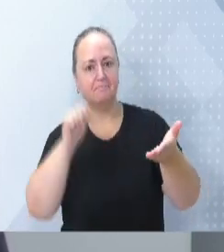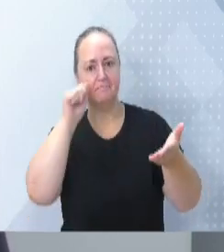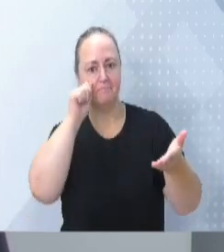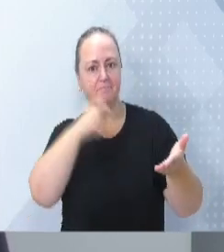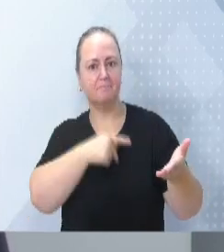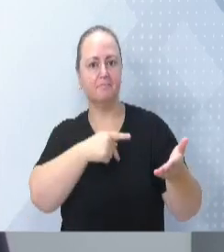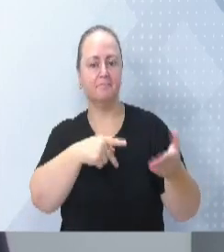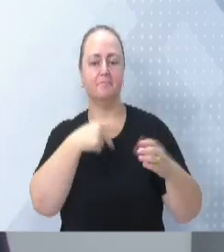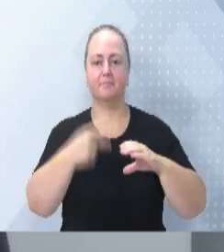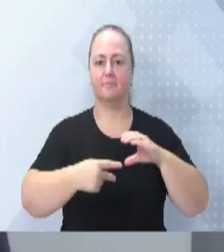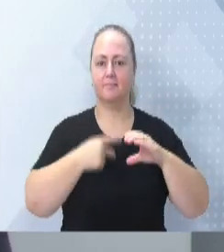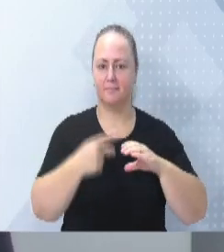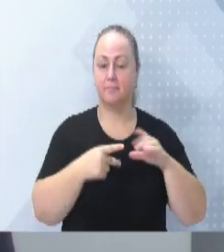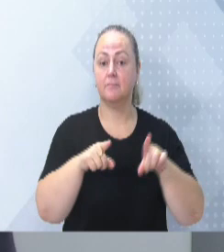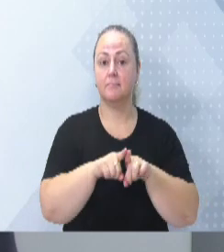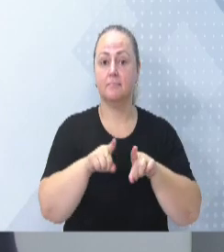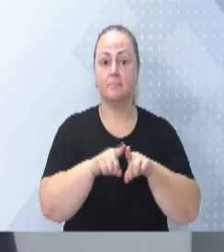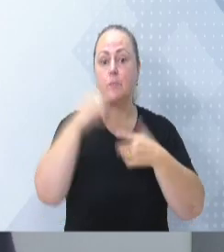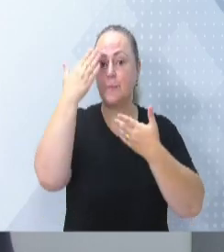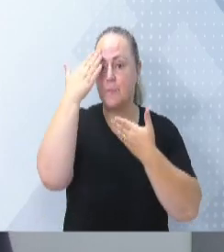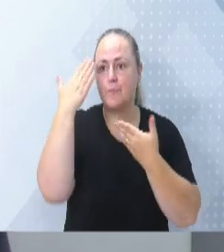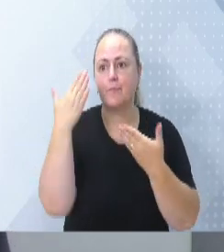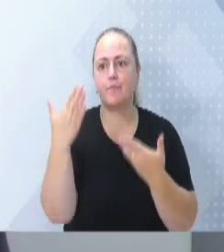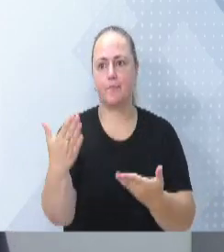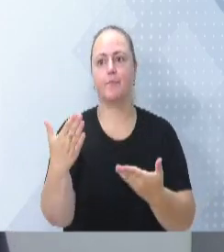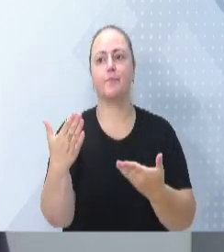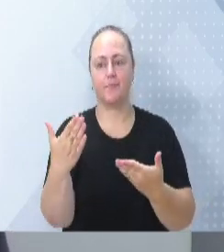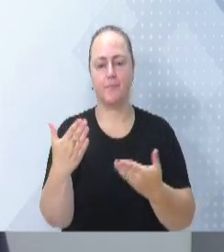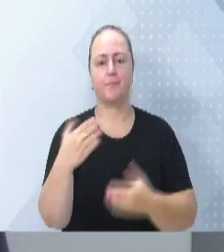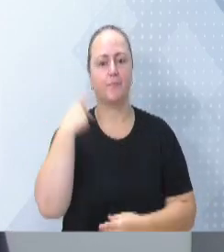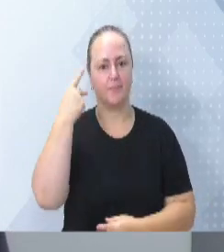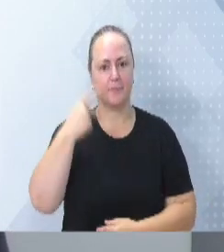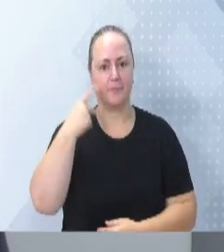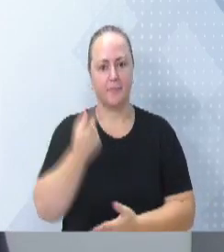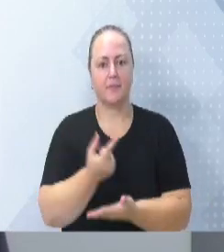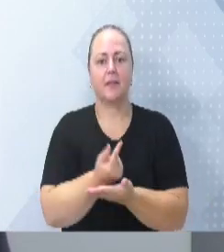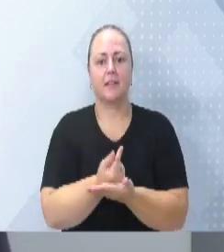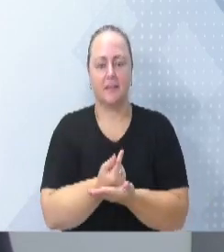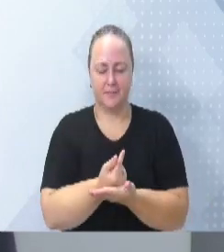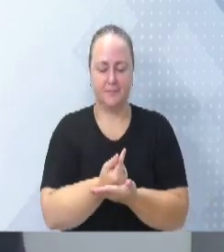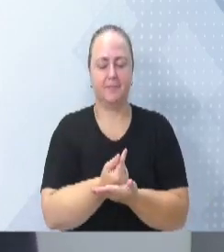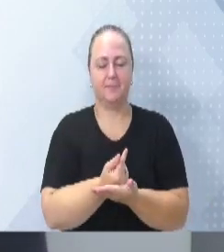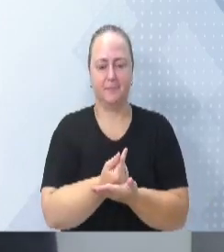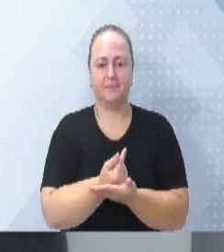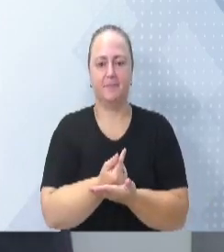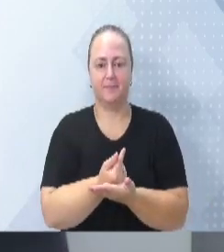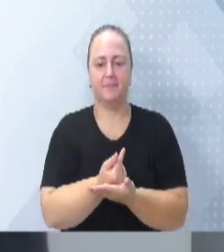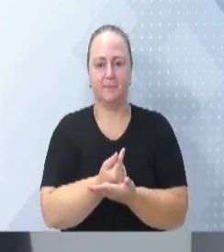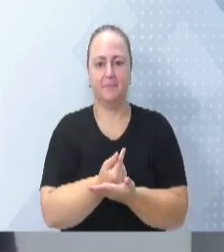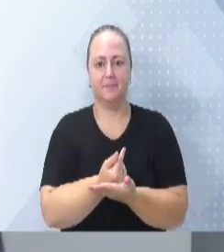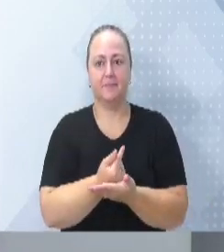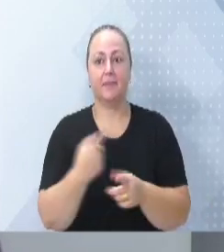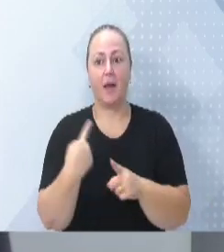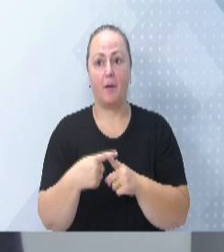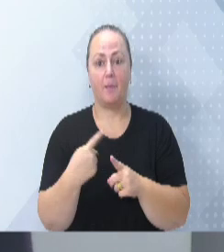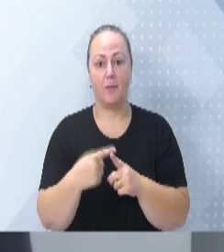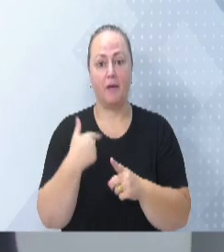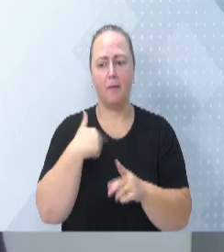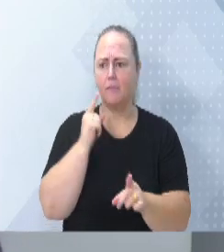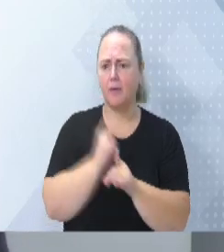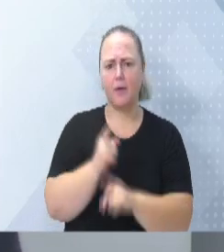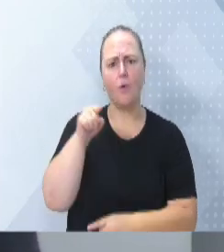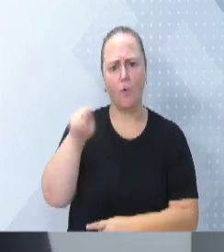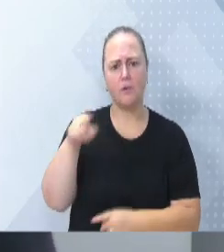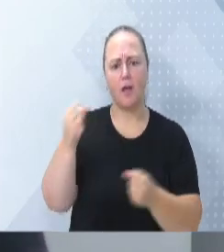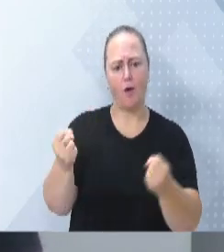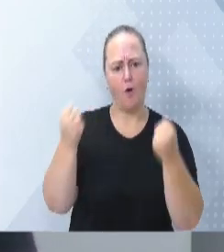e também eu agradeço a vereadora Cristiana Loureiro, porque, lá na academia, onde eu malho, encontrei ela e